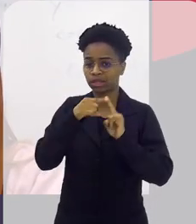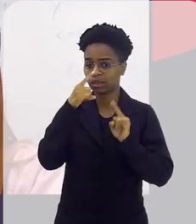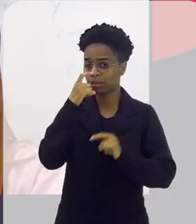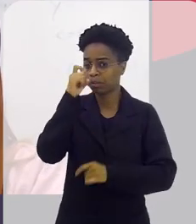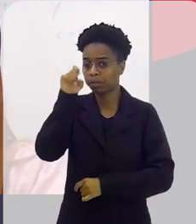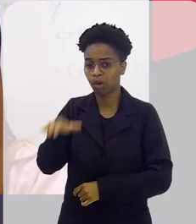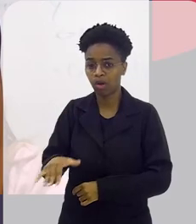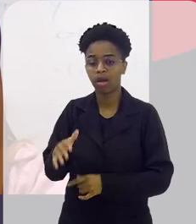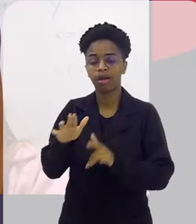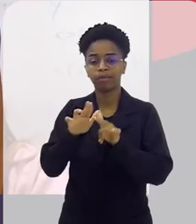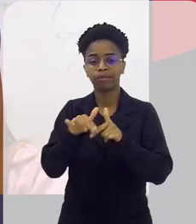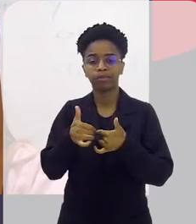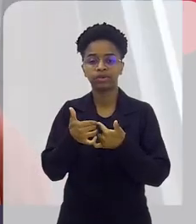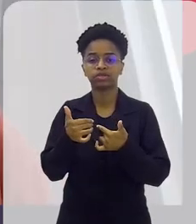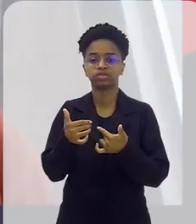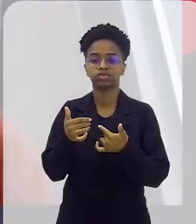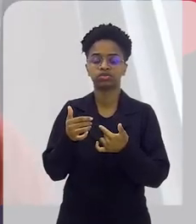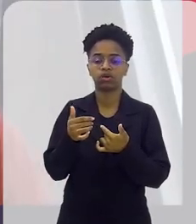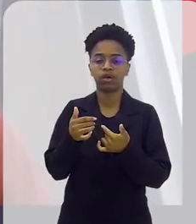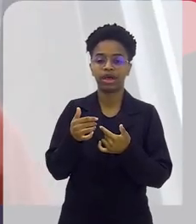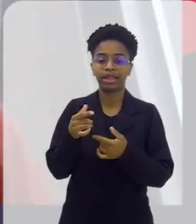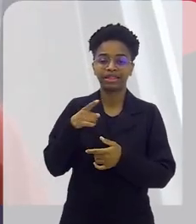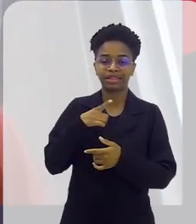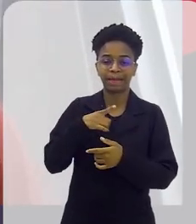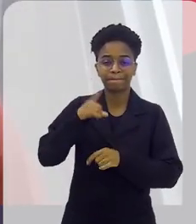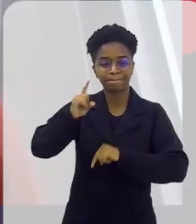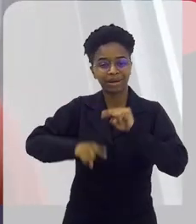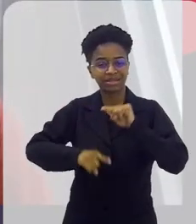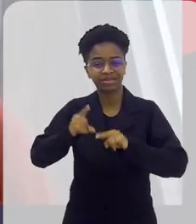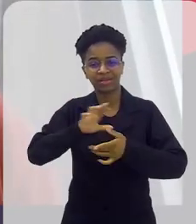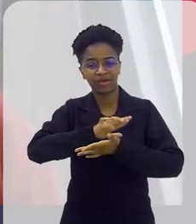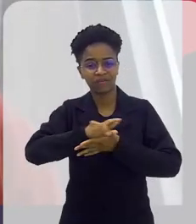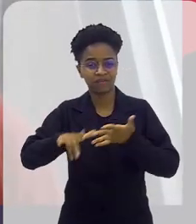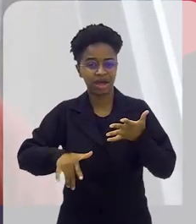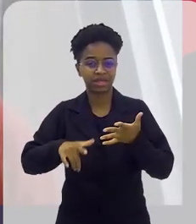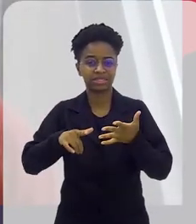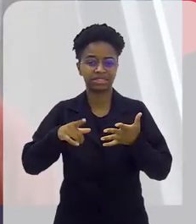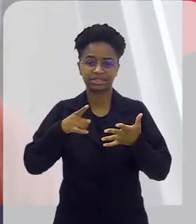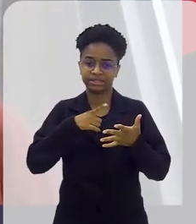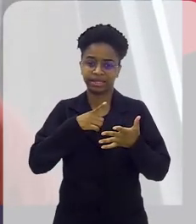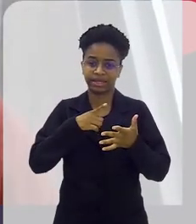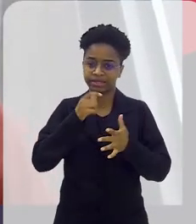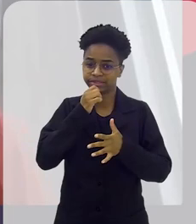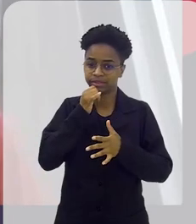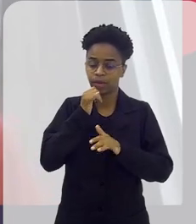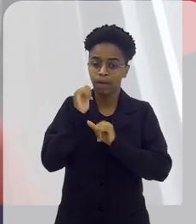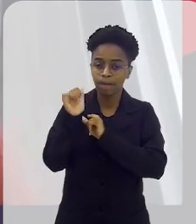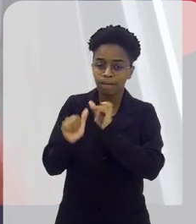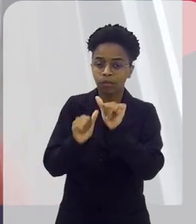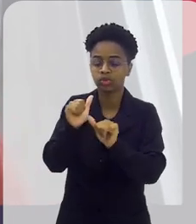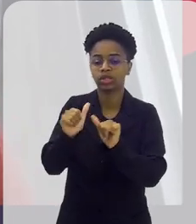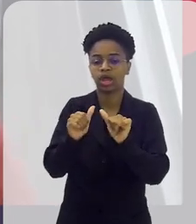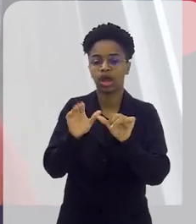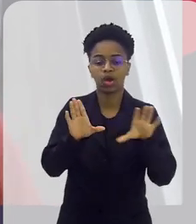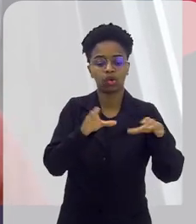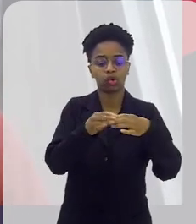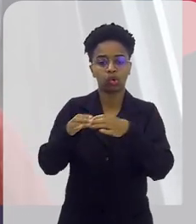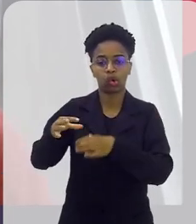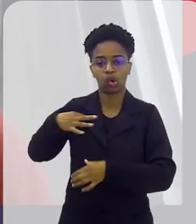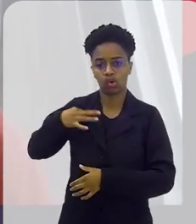gerado pelo fast fashion, que é aquela quantidade de material que você tem ali a cada mudança de coleção.